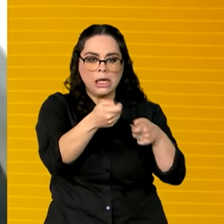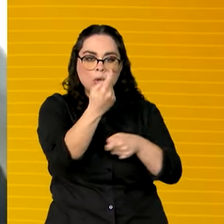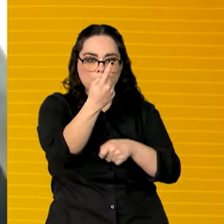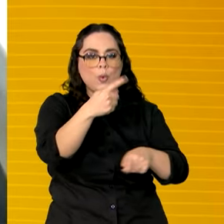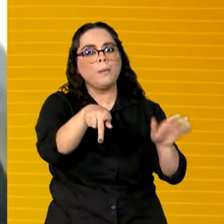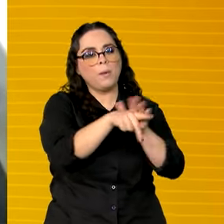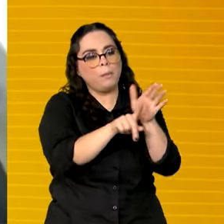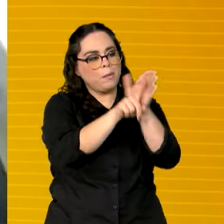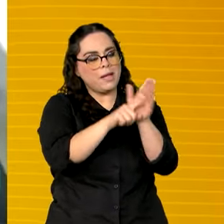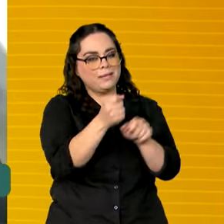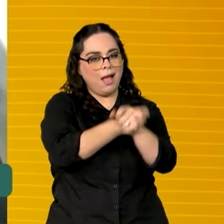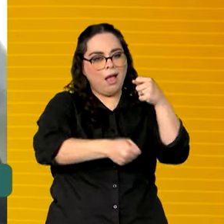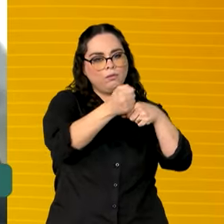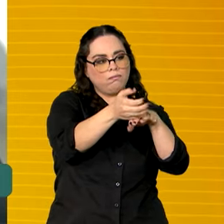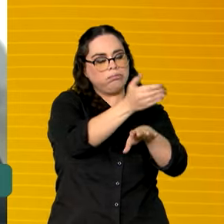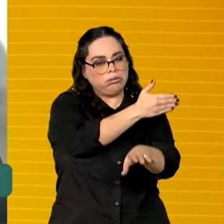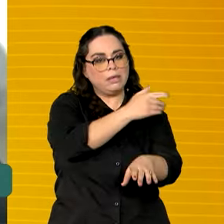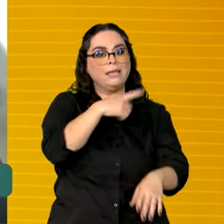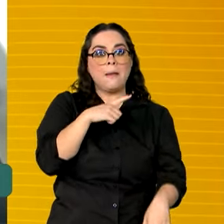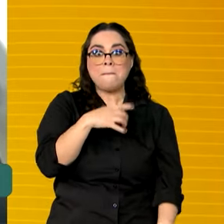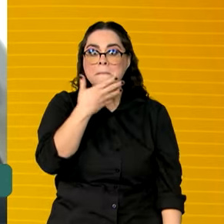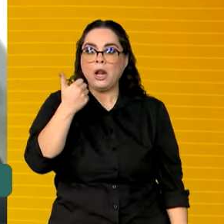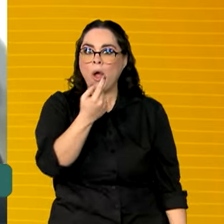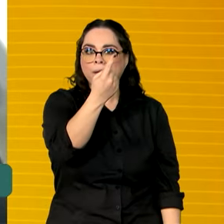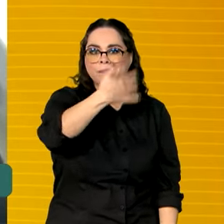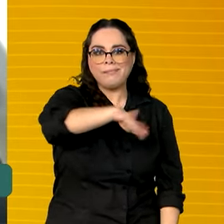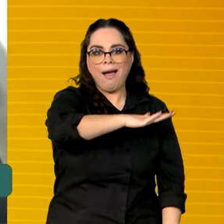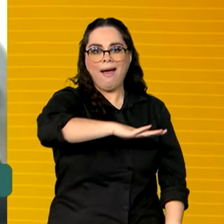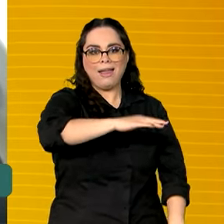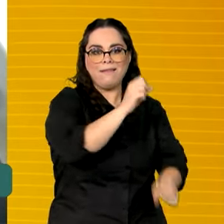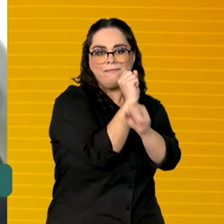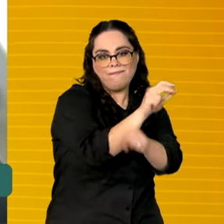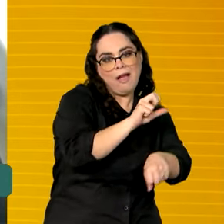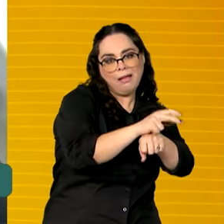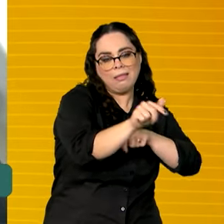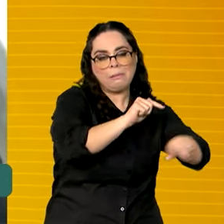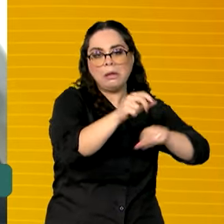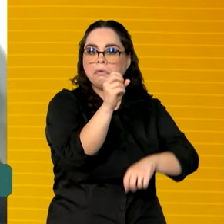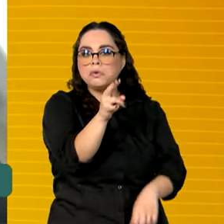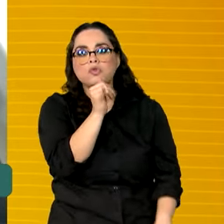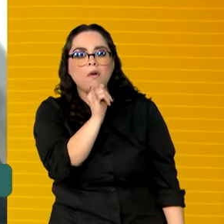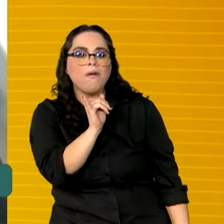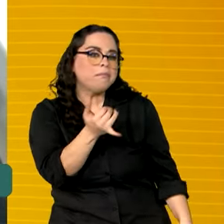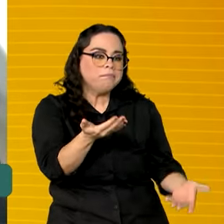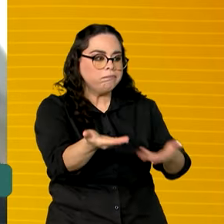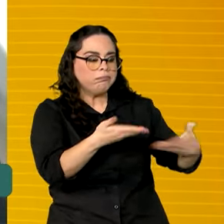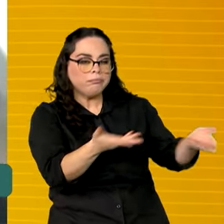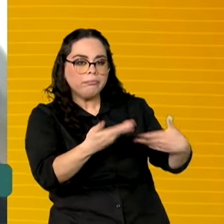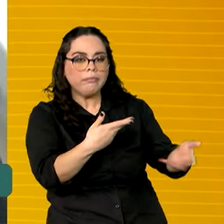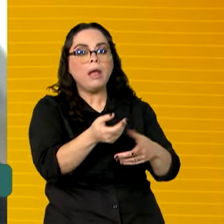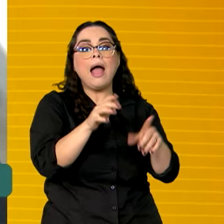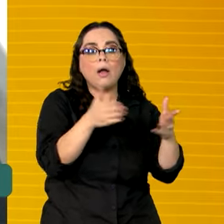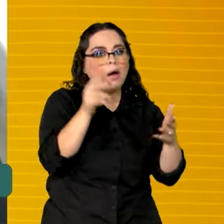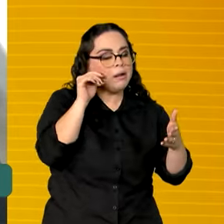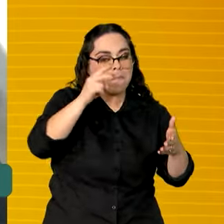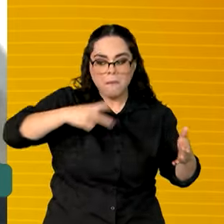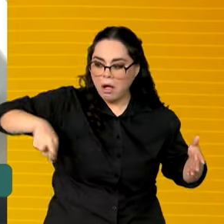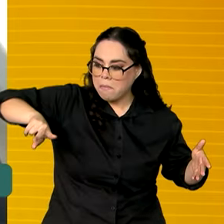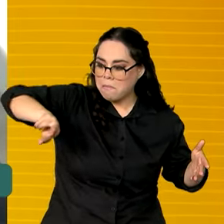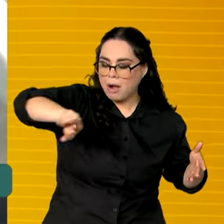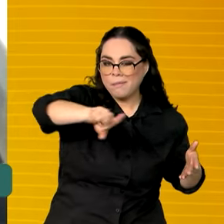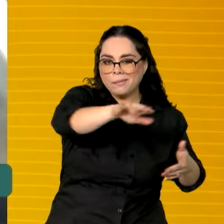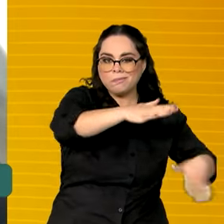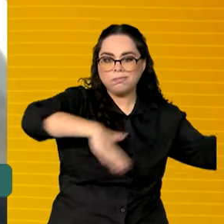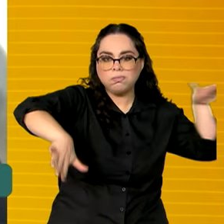pesquisas nos anos anteriores. Às vezes você tinha uma melhora do emprego, mas focado só na área de serviços. E agora a gente percebe que é um